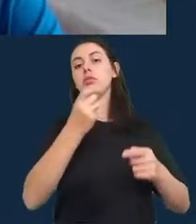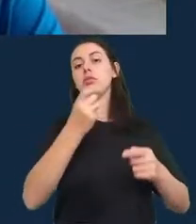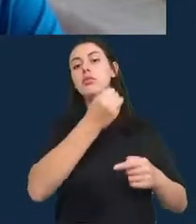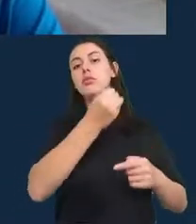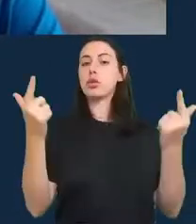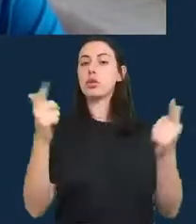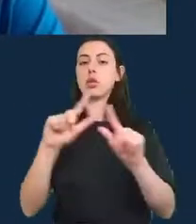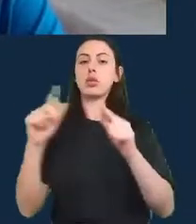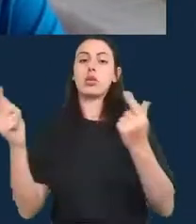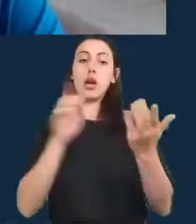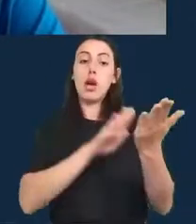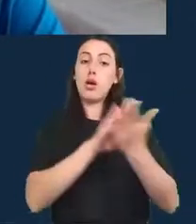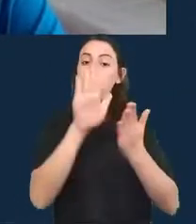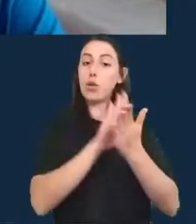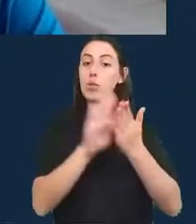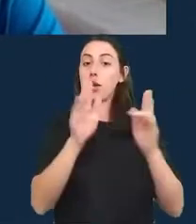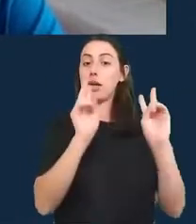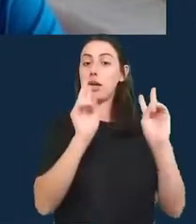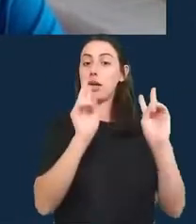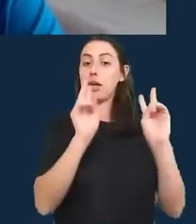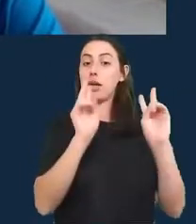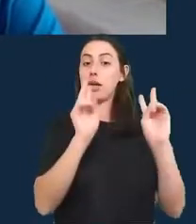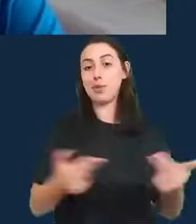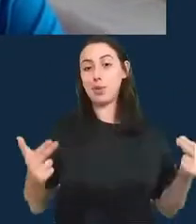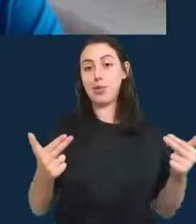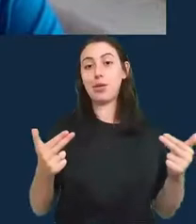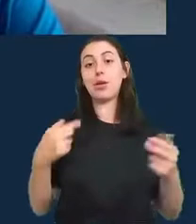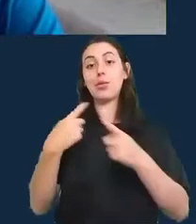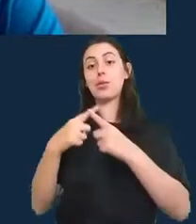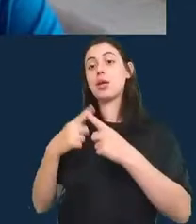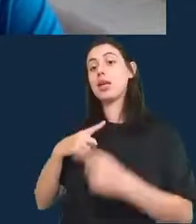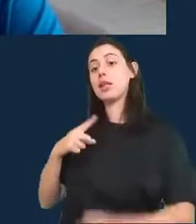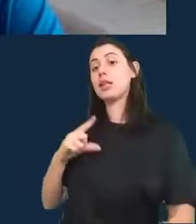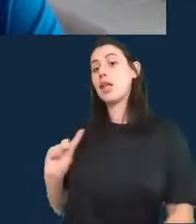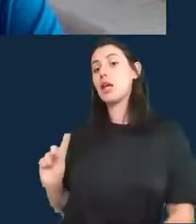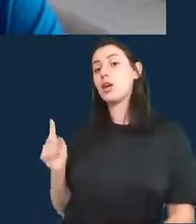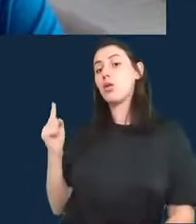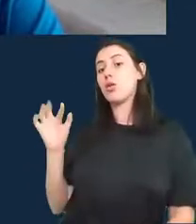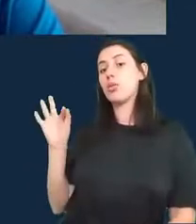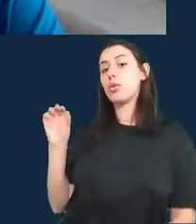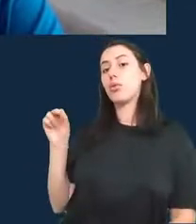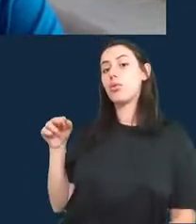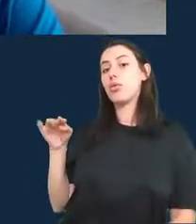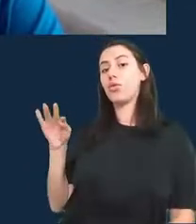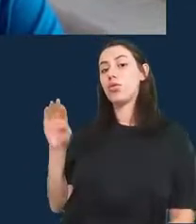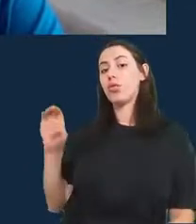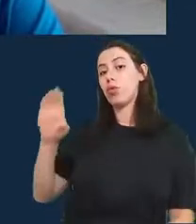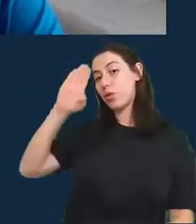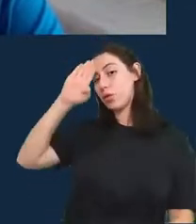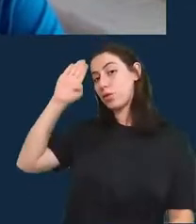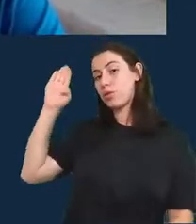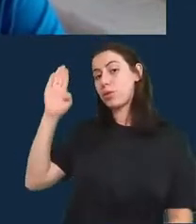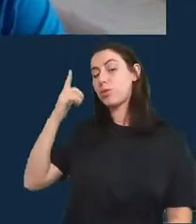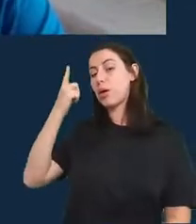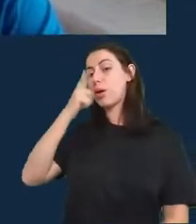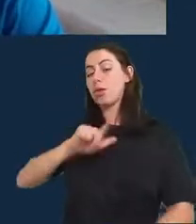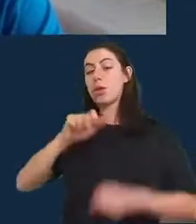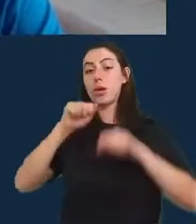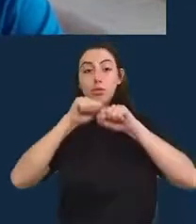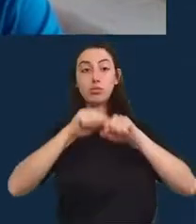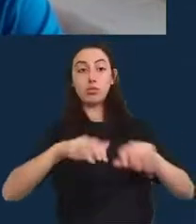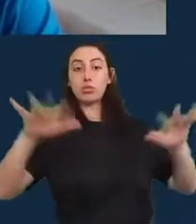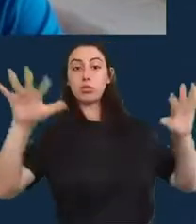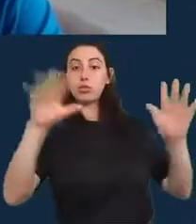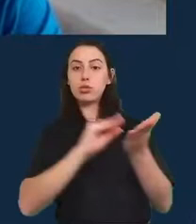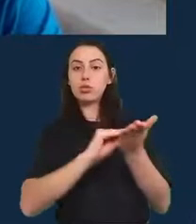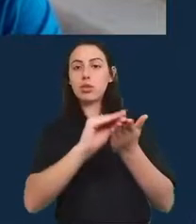vende uma fonte isso não é algo que exige muita estatística ou uma ferramenta muito complexa